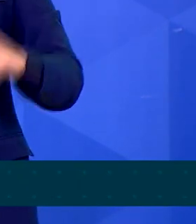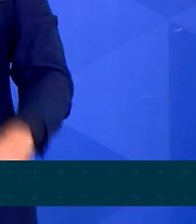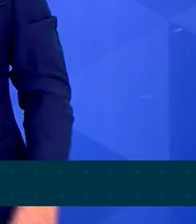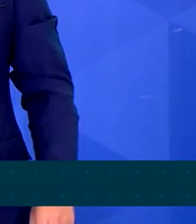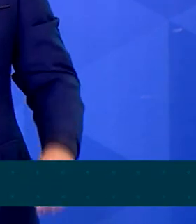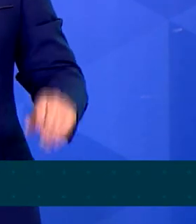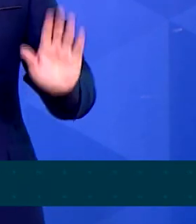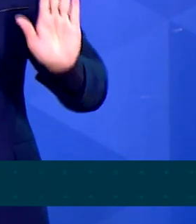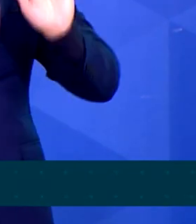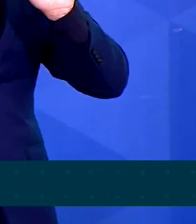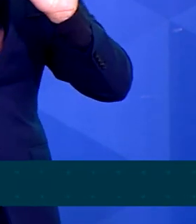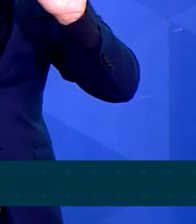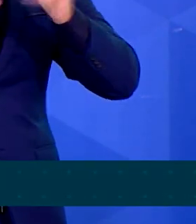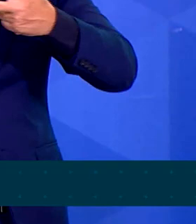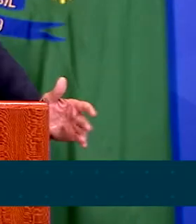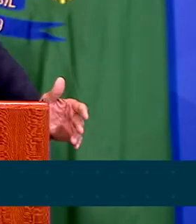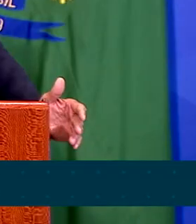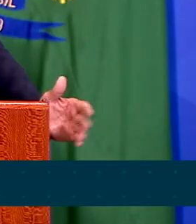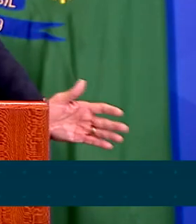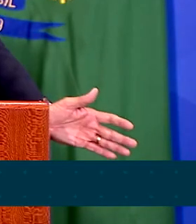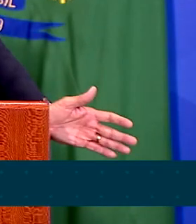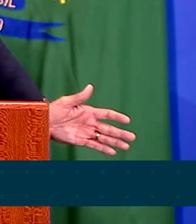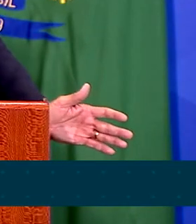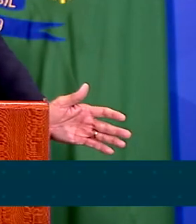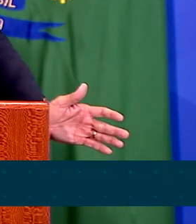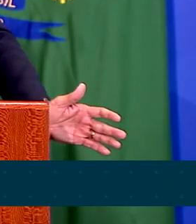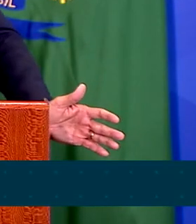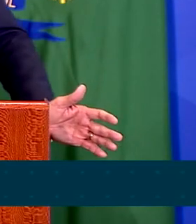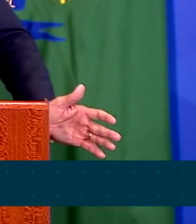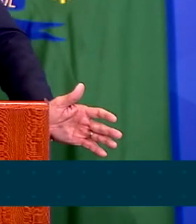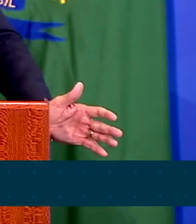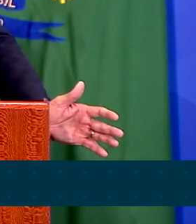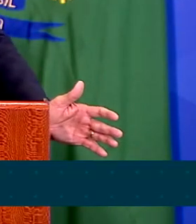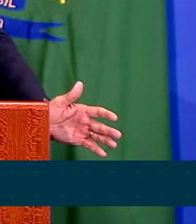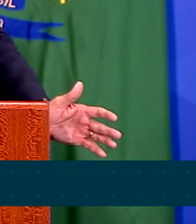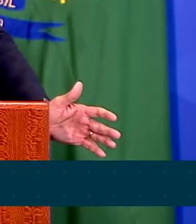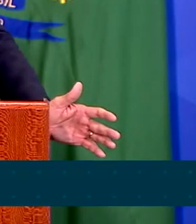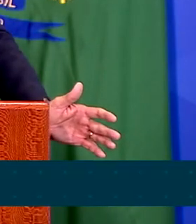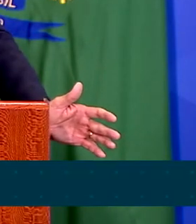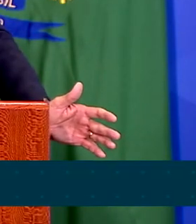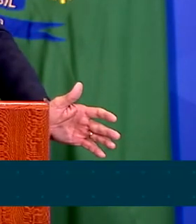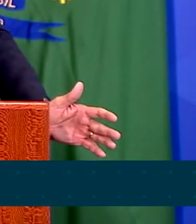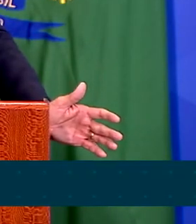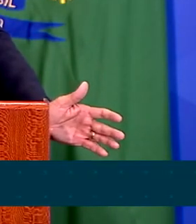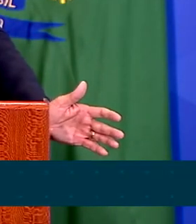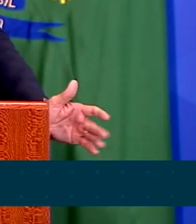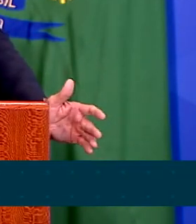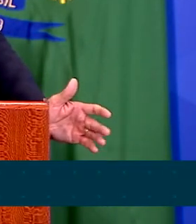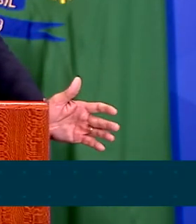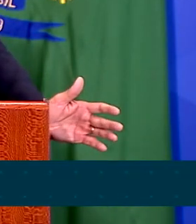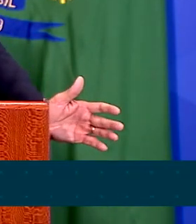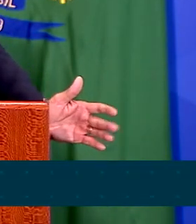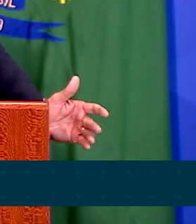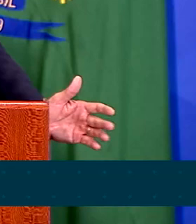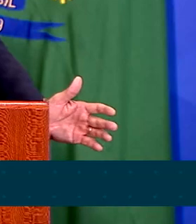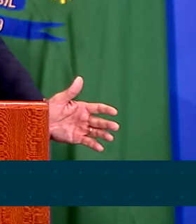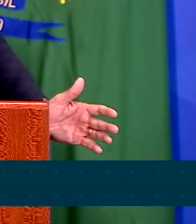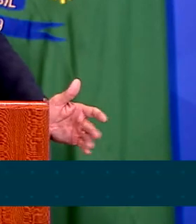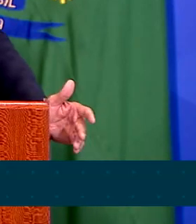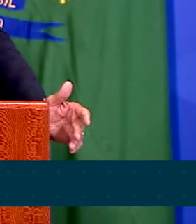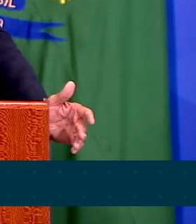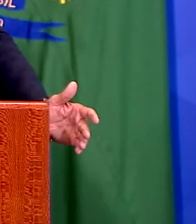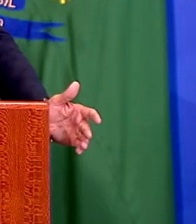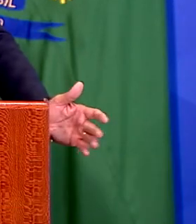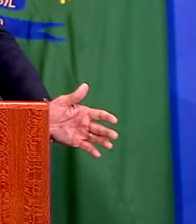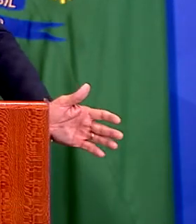praias e ruas cheias de lixo. O Brasil é um exemplo para o mundo na questão ambiental. O Brasil tem uma legislação ambiental